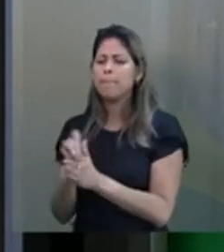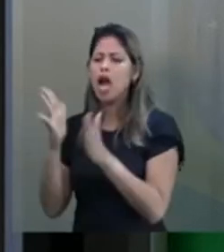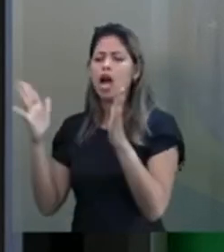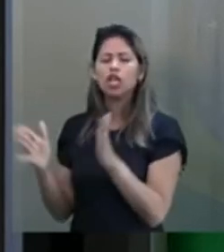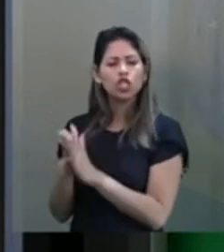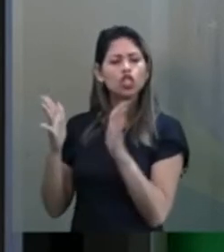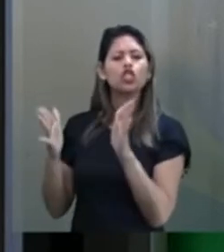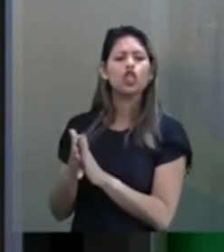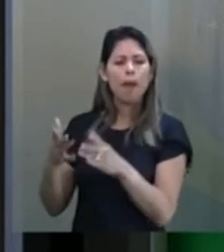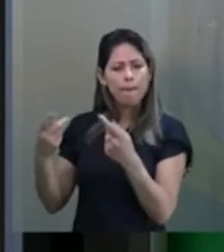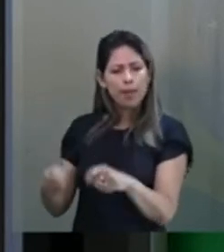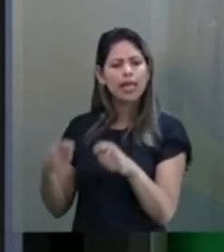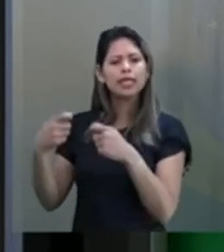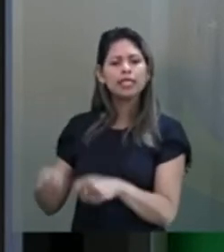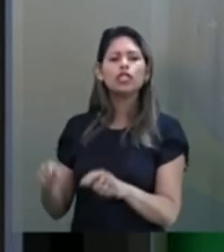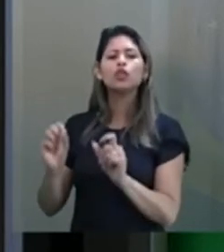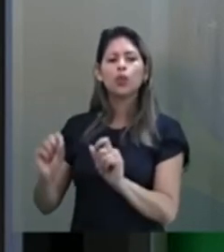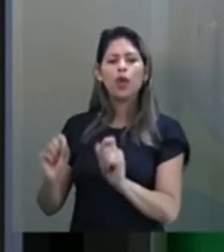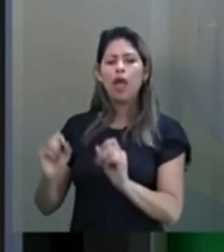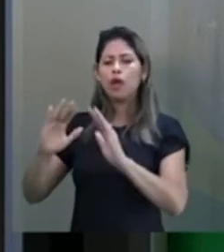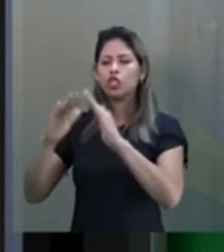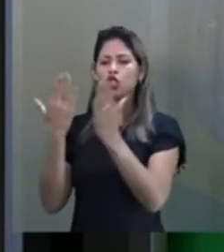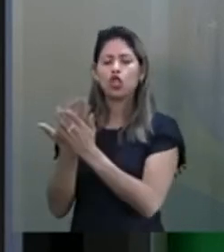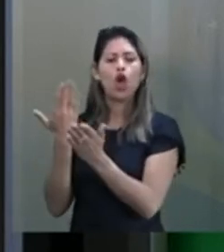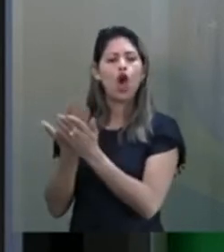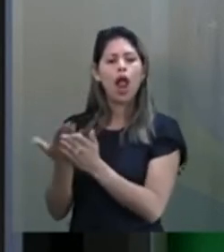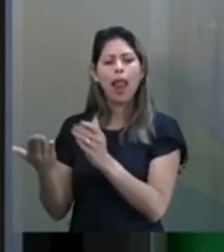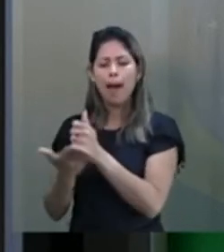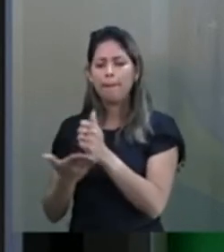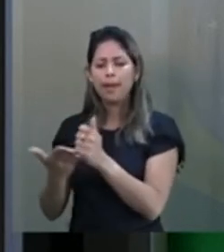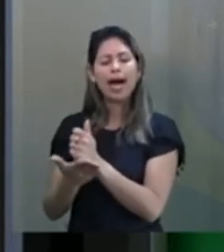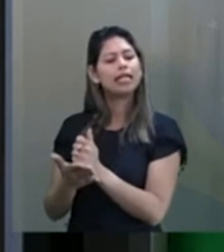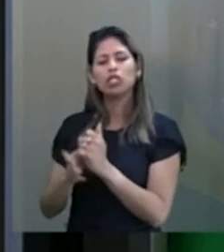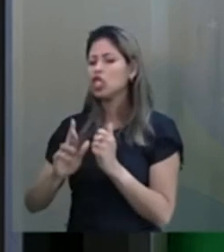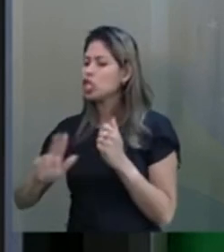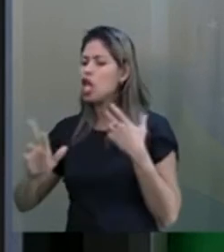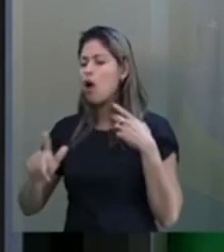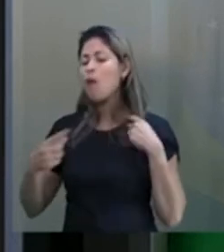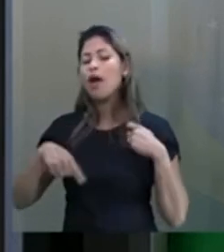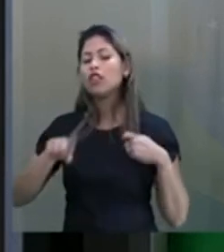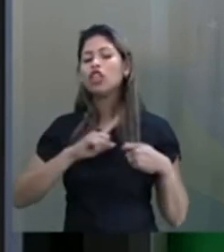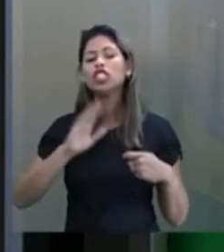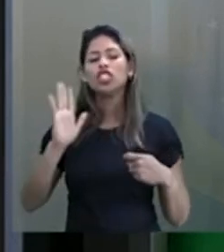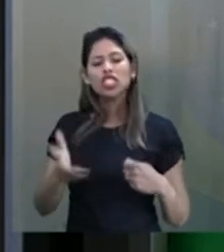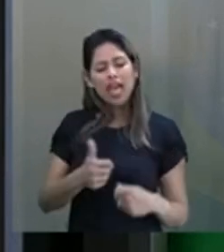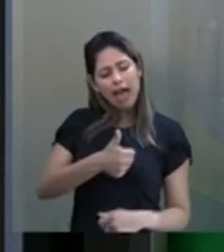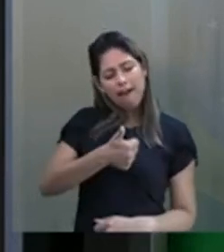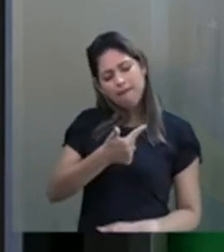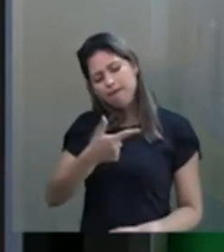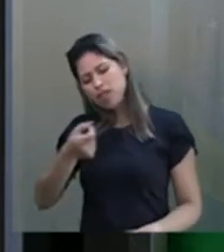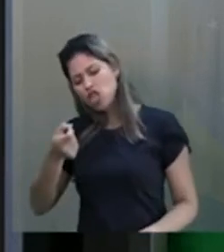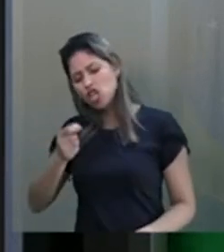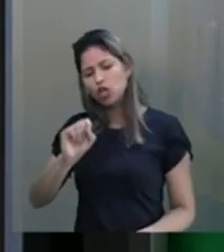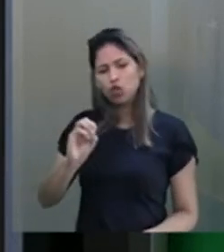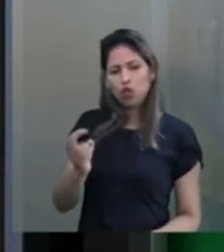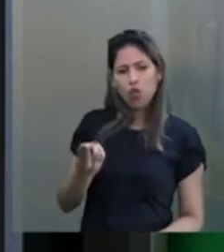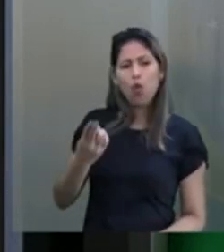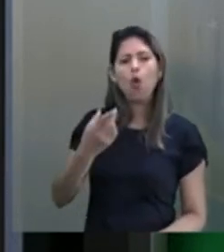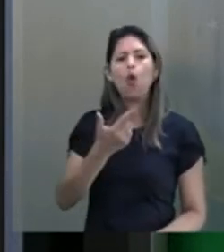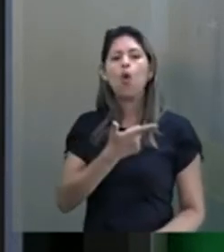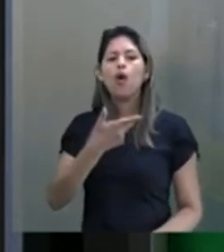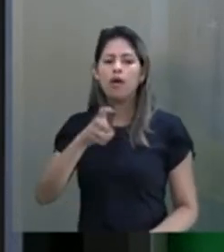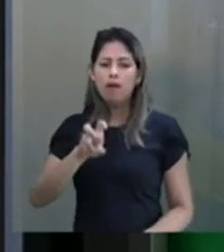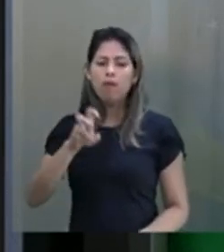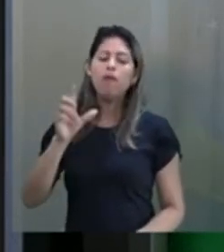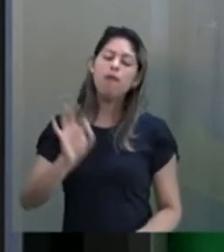escola básica, de uma UBS e não voltado para a gente que já está no 10, 20%, 10% mais rico da população. Para fazer